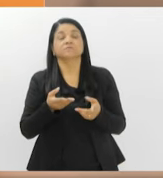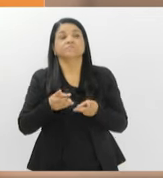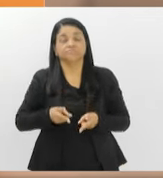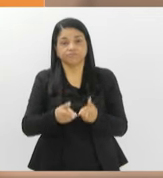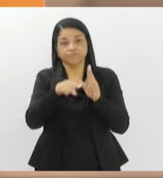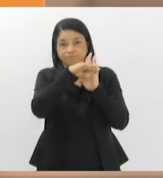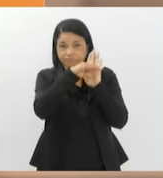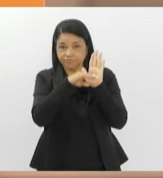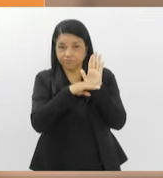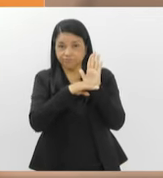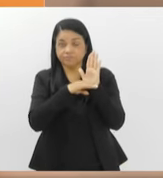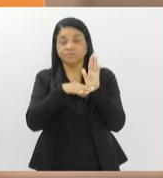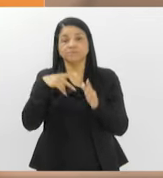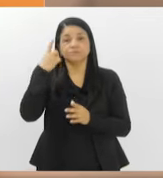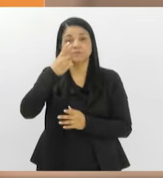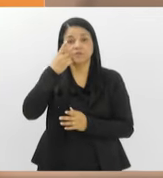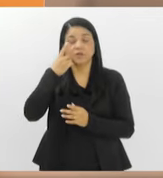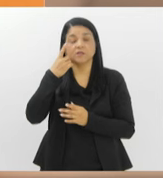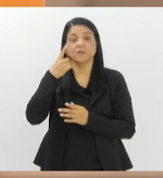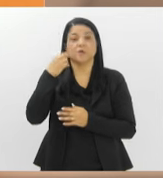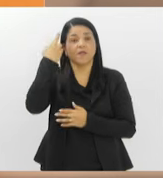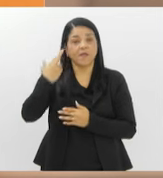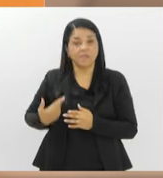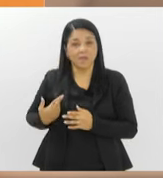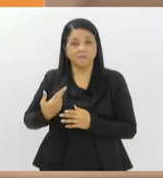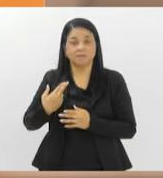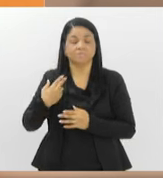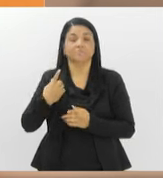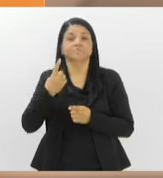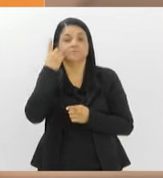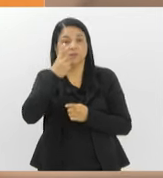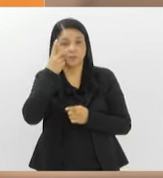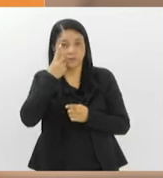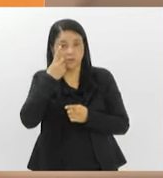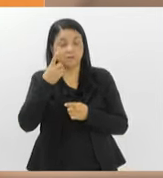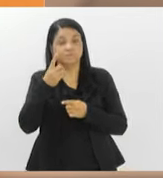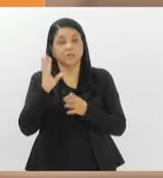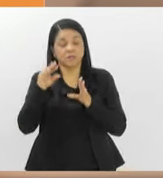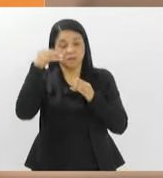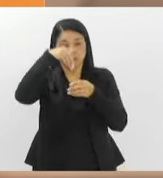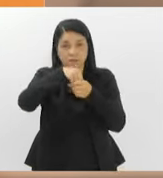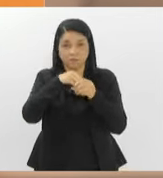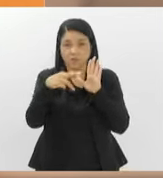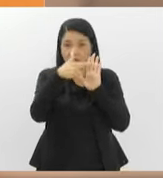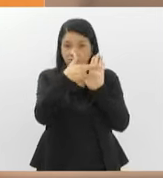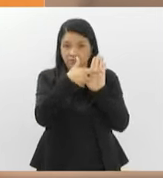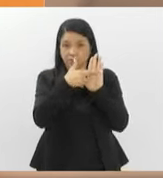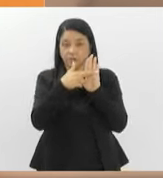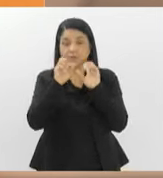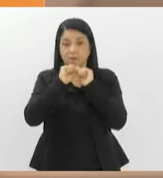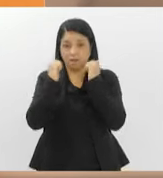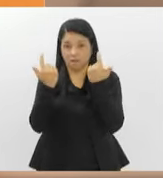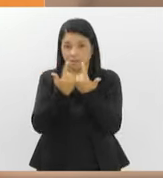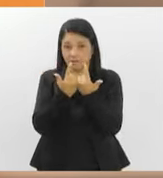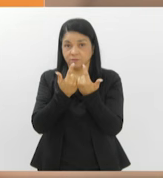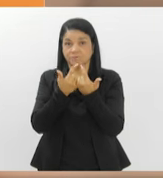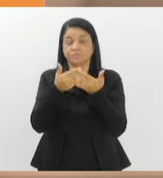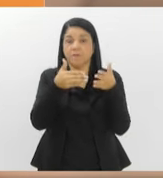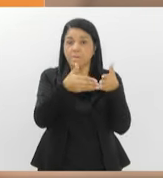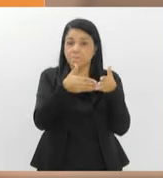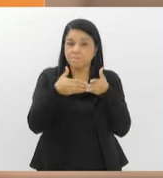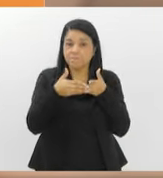na pauta, um projeto da deputada Renata Souza, que inclui no regimento interno da ALERJ a previsão de licença